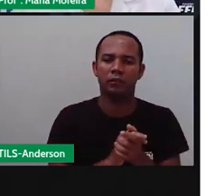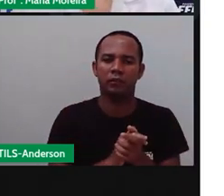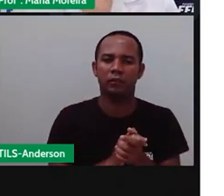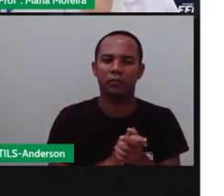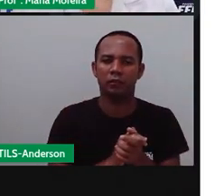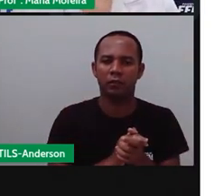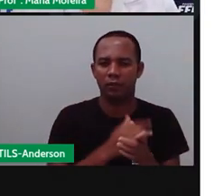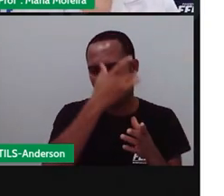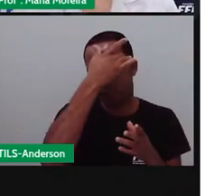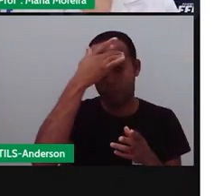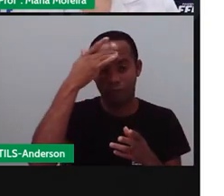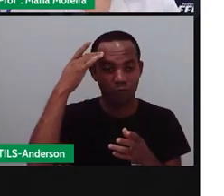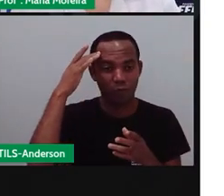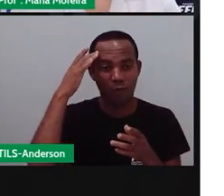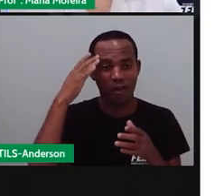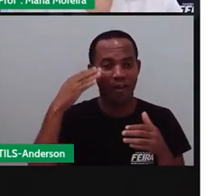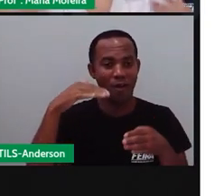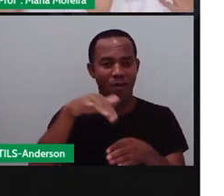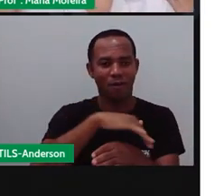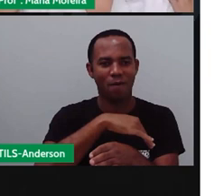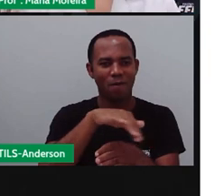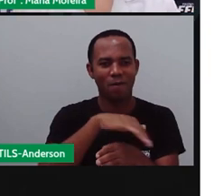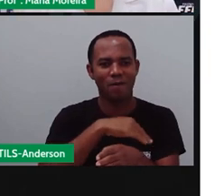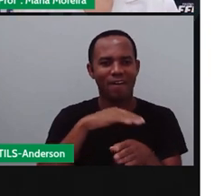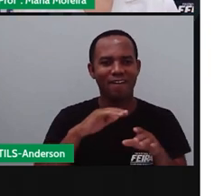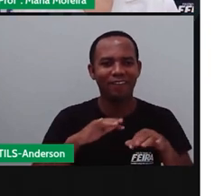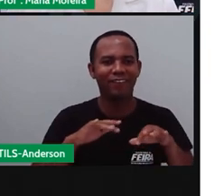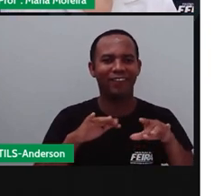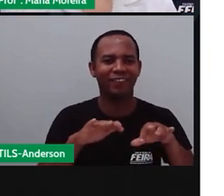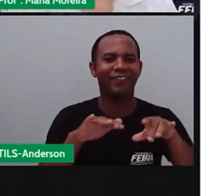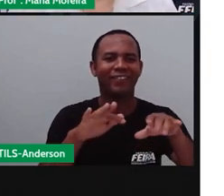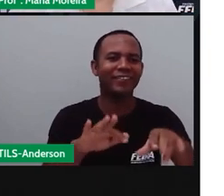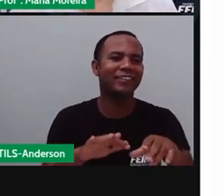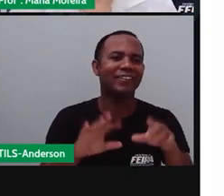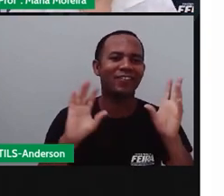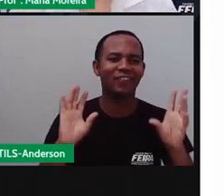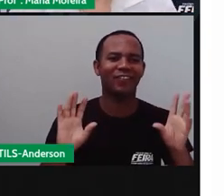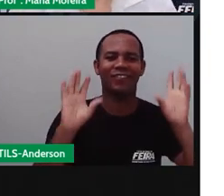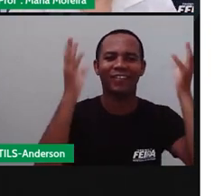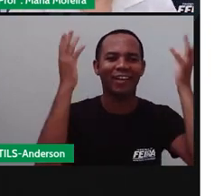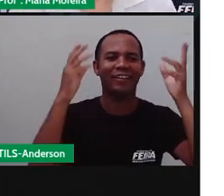Pra o povo, né? Isso. E eles agradeciam a Deus por essa dádiva.